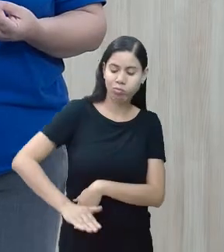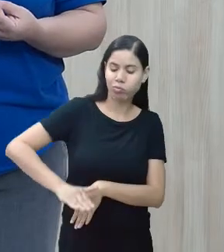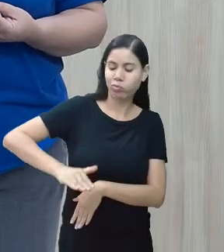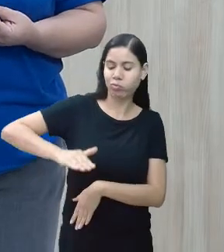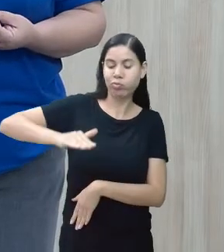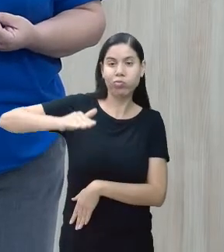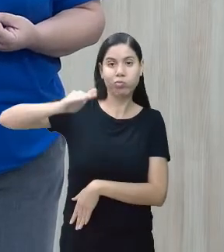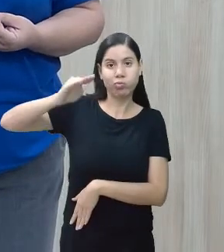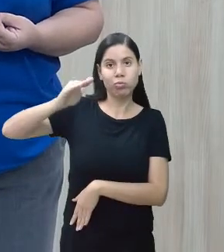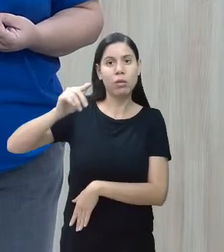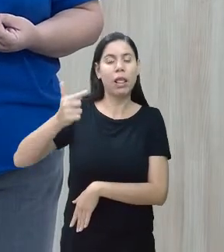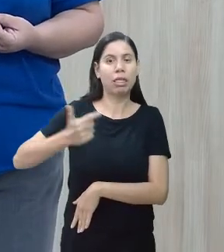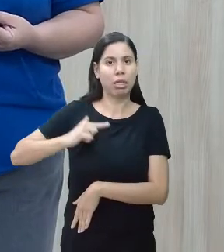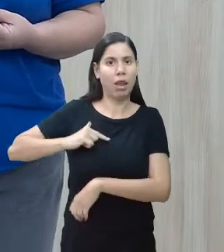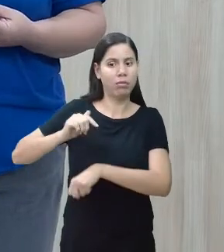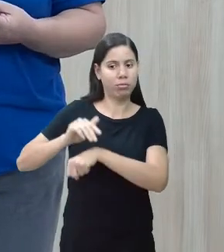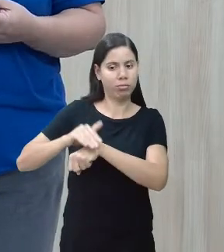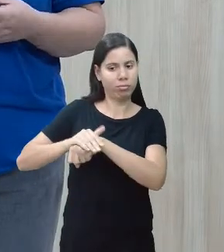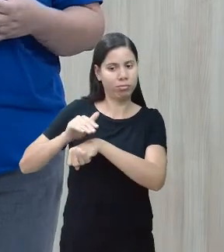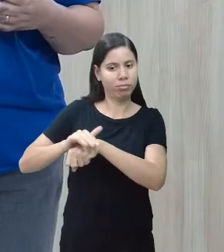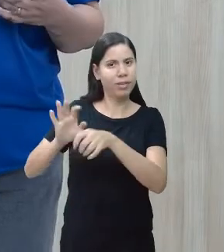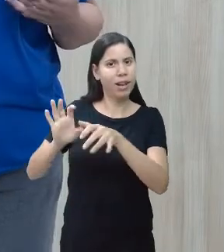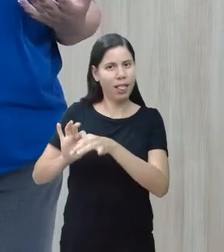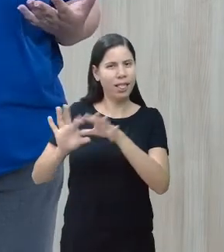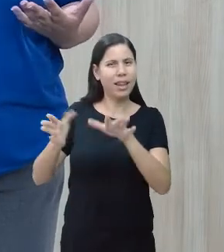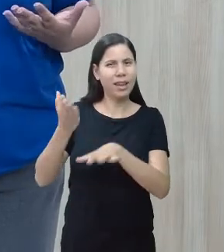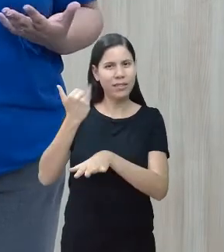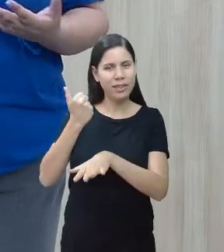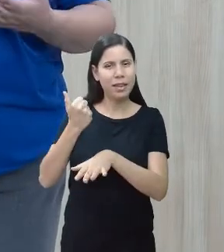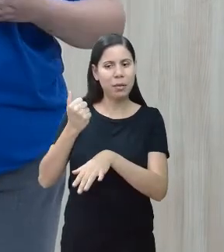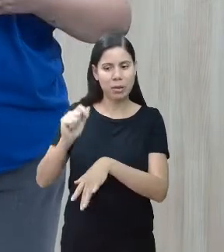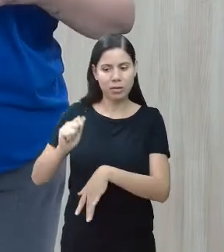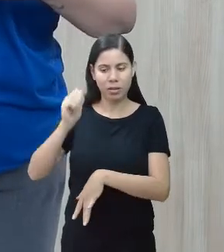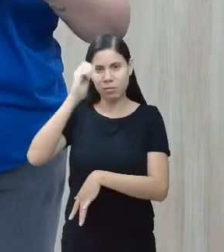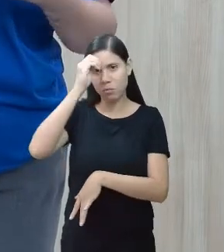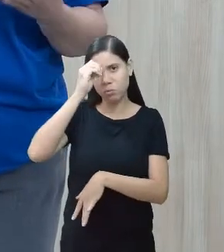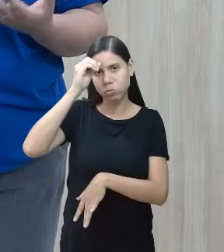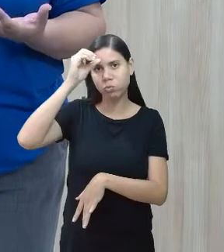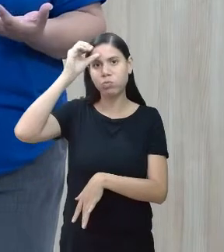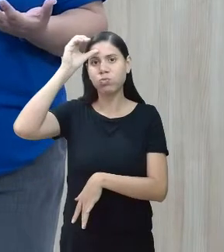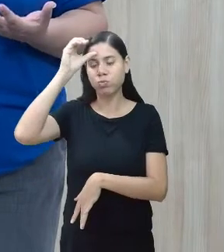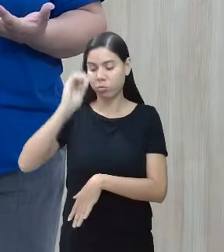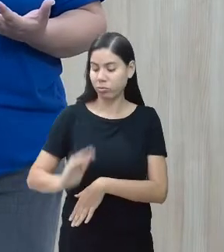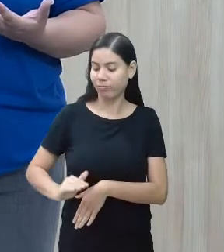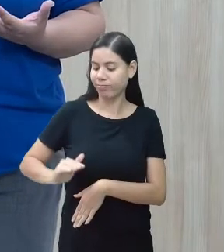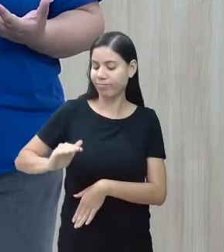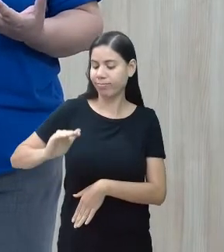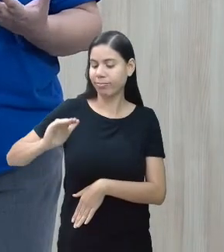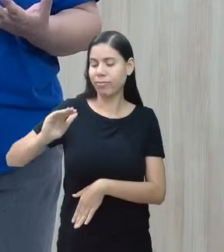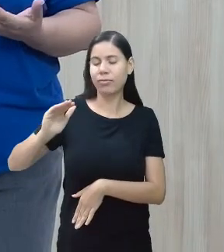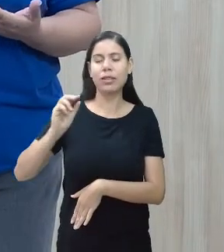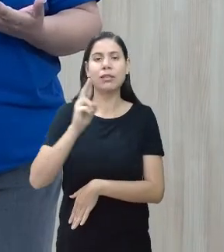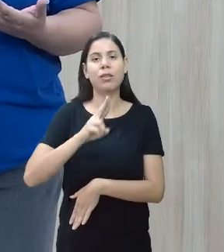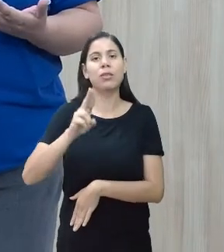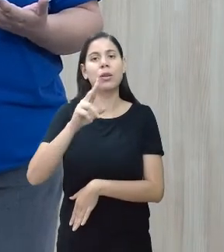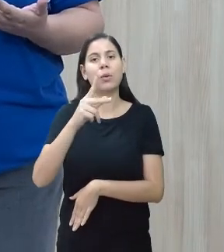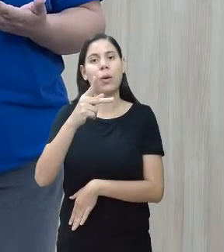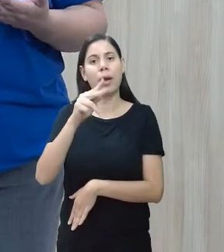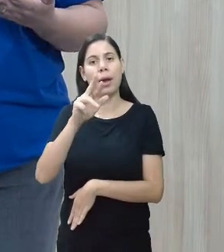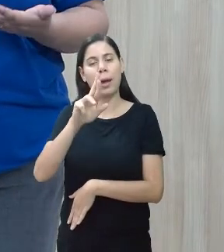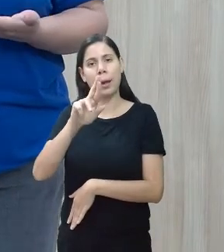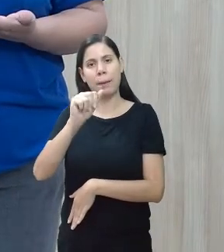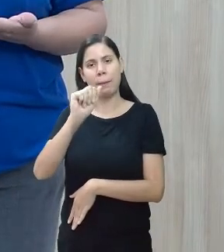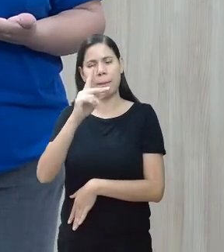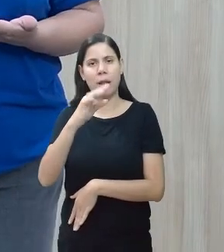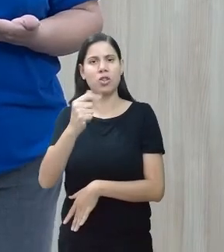tendo mais autonomia, vai crescendo-se o repertório, a utilização dessa prancha vai ficando mais fácil,